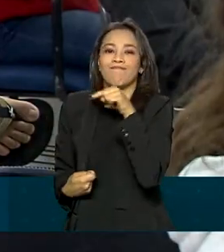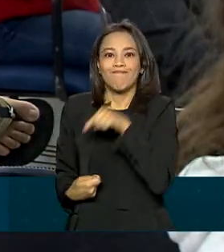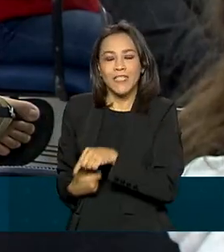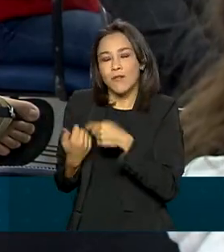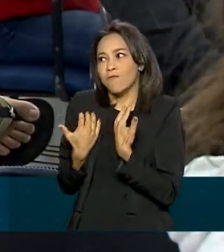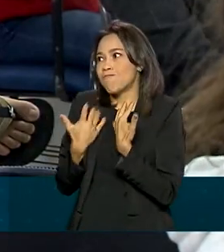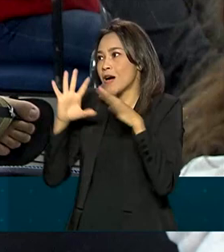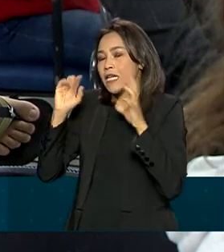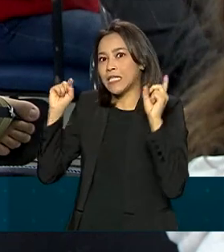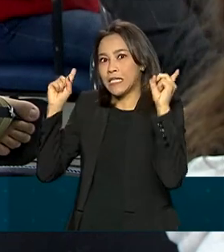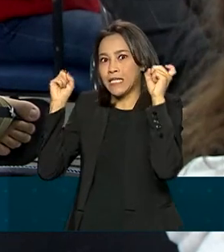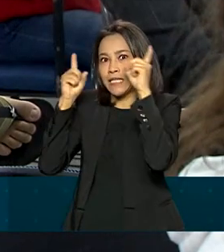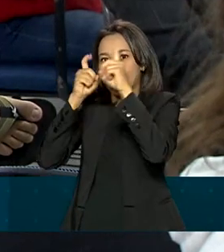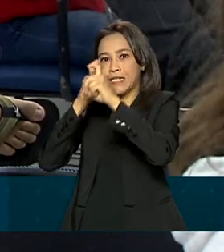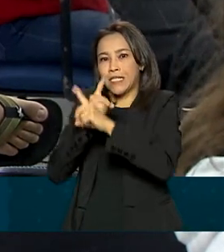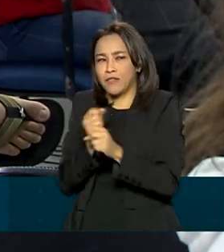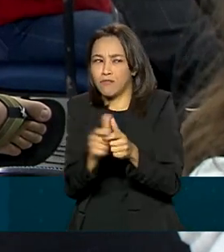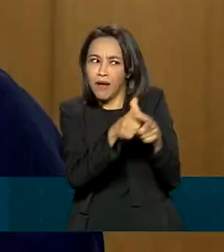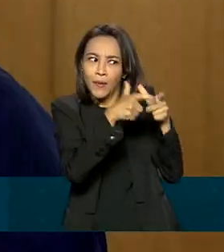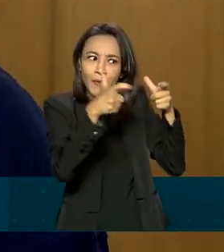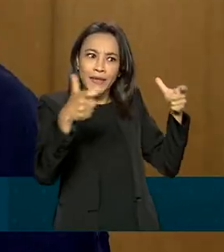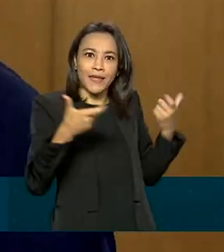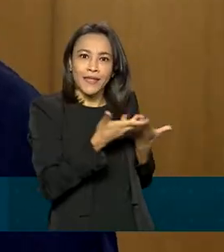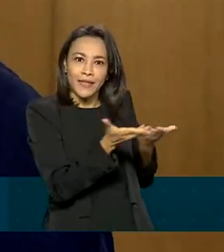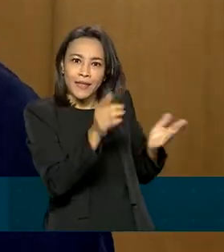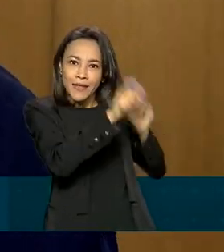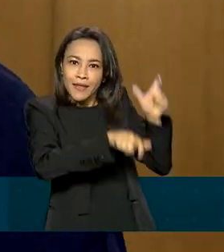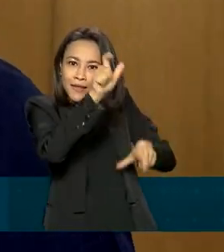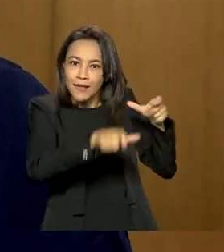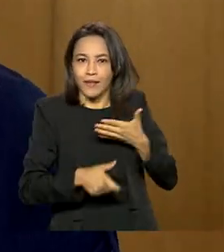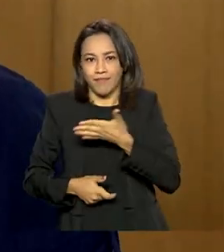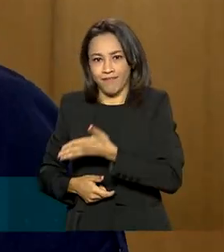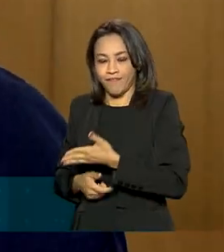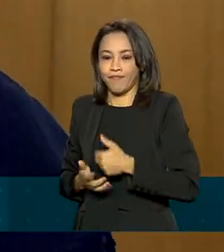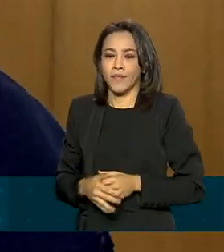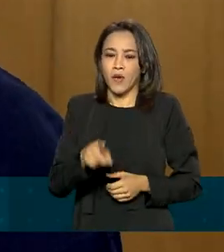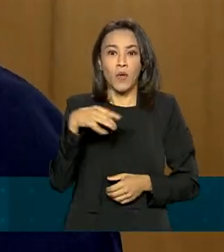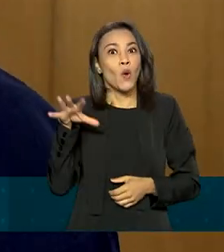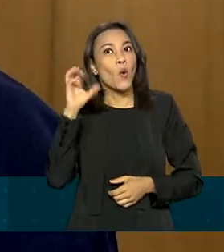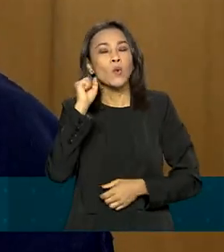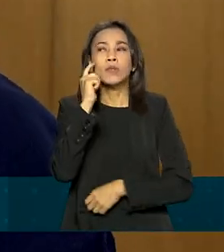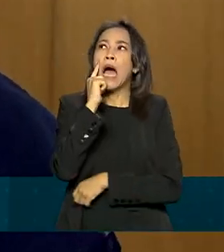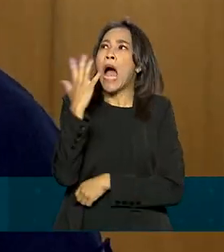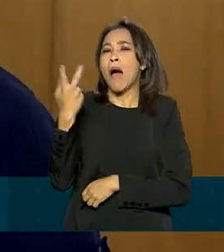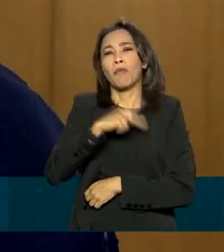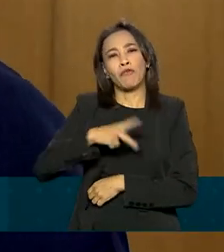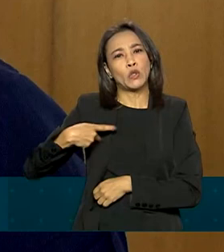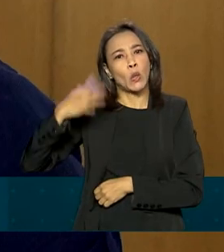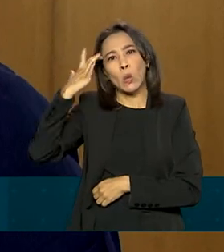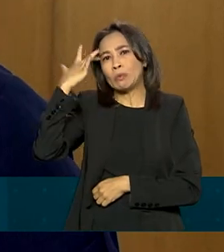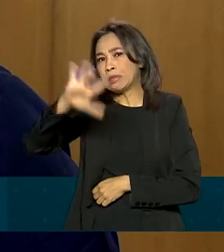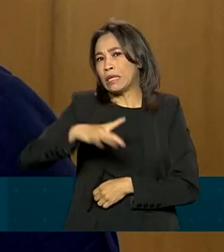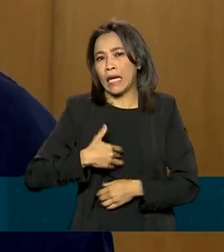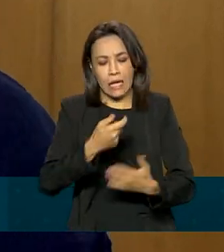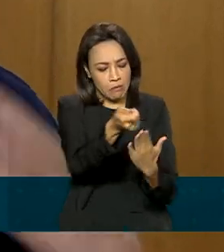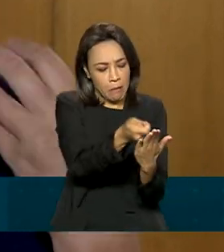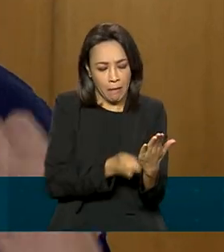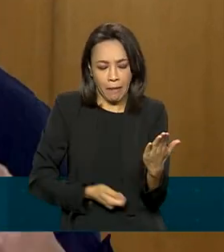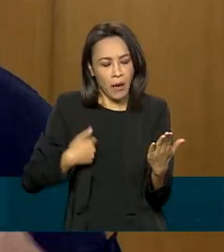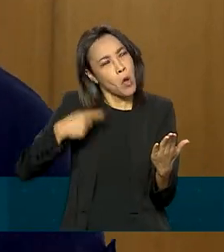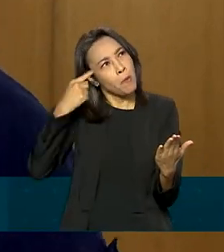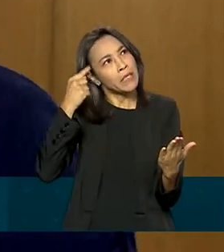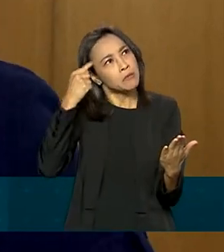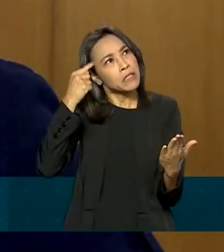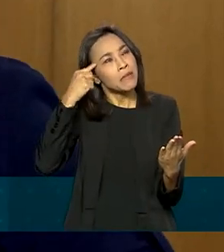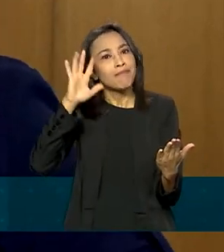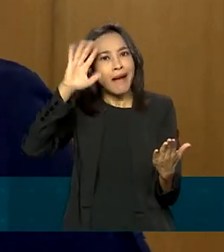bicho papão de muitos candidatos. O que eu mais ouço é professora, não tenho ideia de como escrever, não sei me expressar no papel, eu tenho um